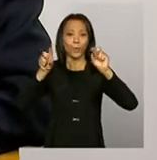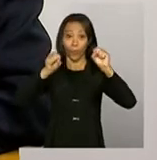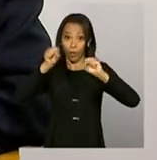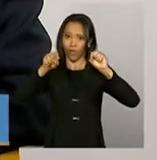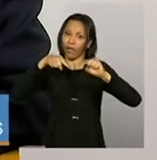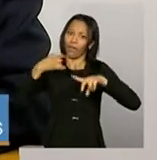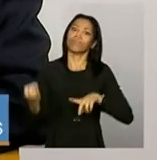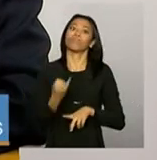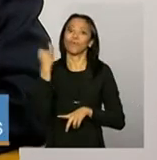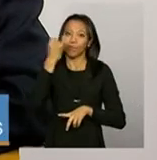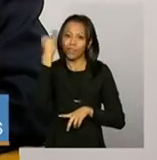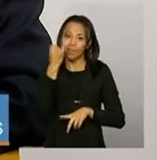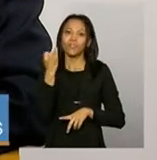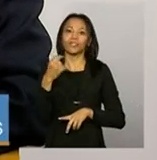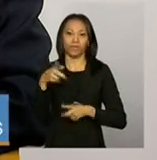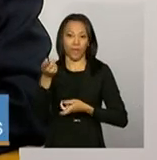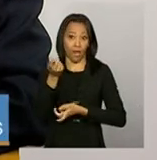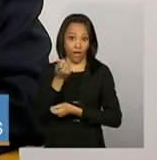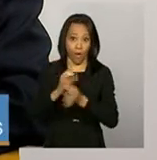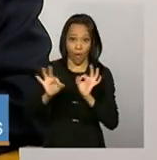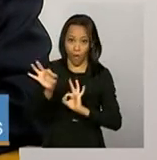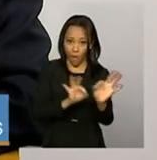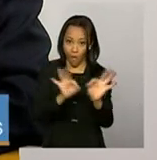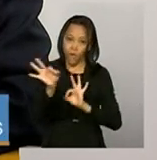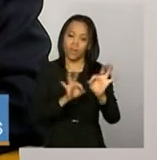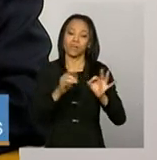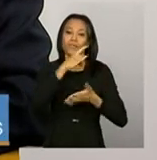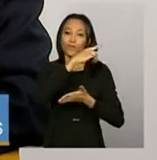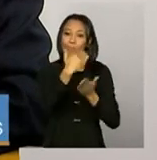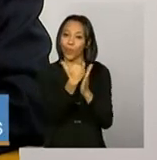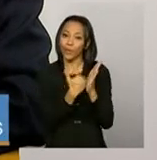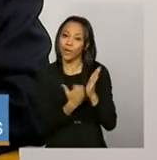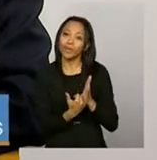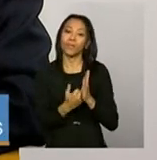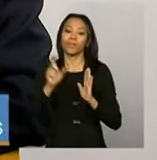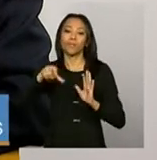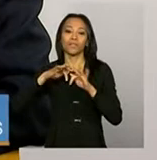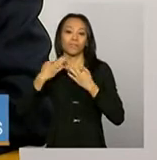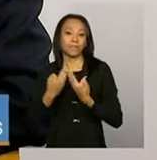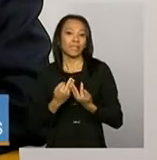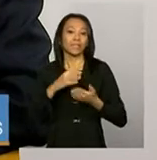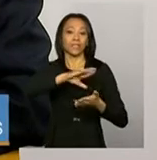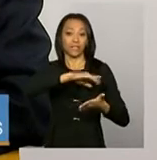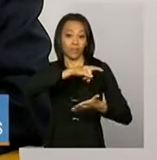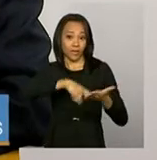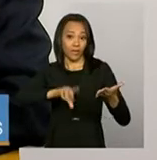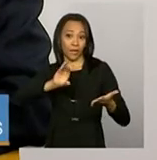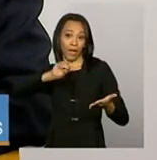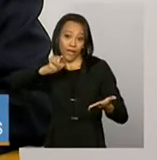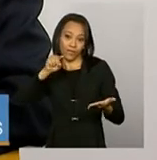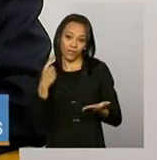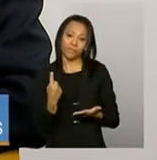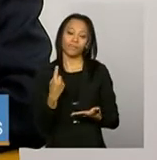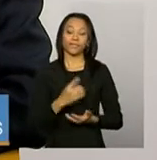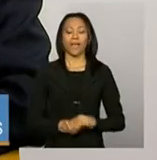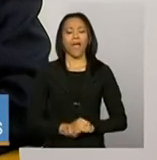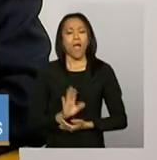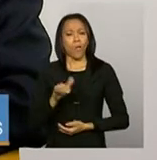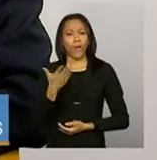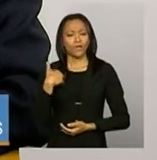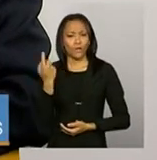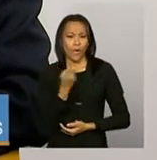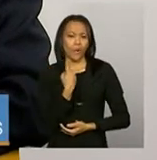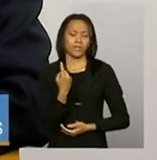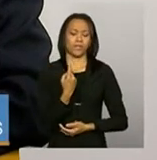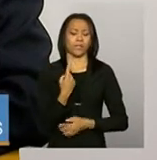importante para a gestão do programa Bolsa Família e do Cadastro Único. Eu acho que inicialmente a gente deve falar um pouco, quando a se fala de